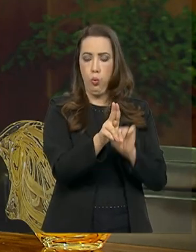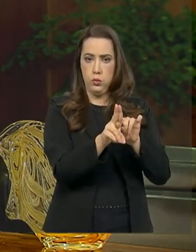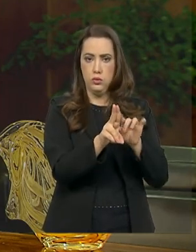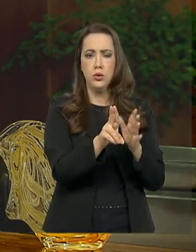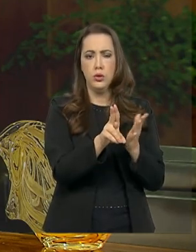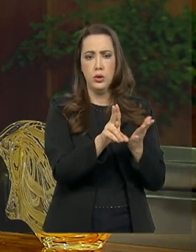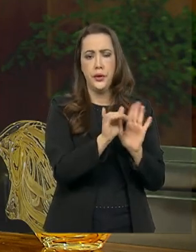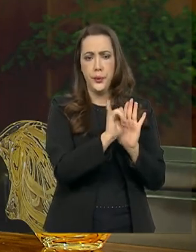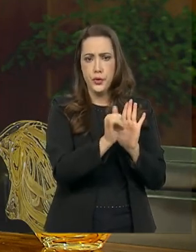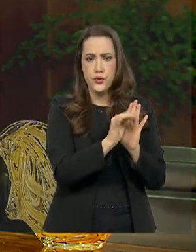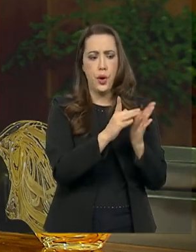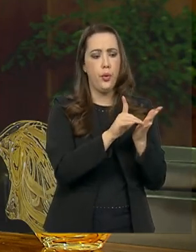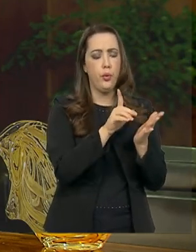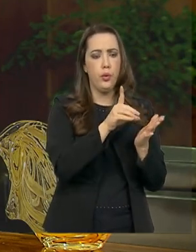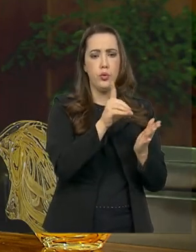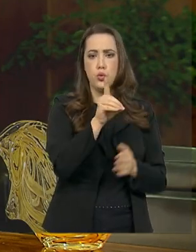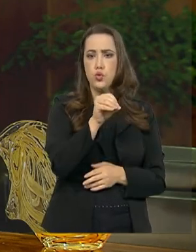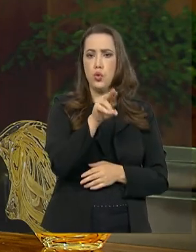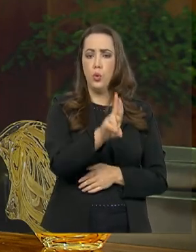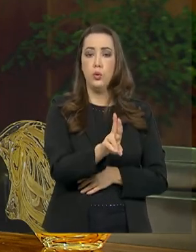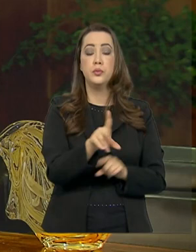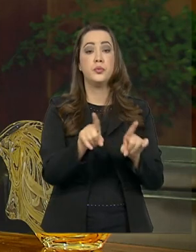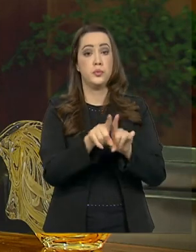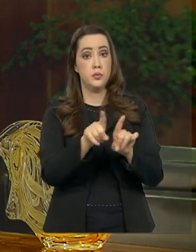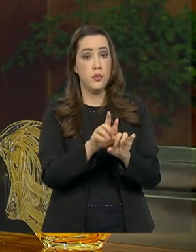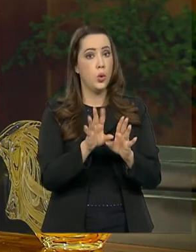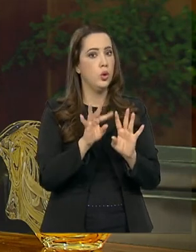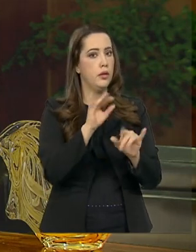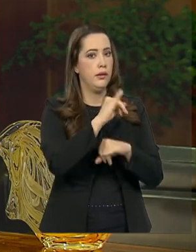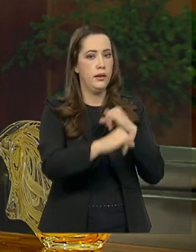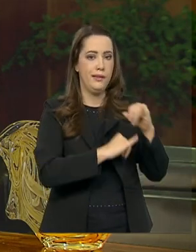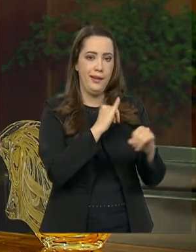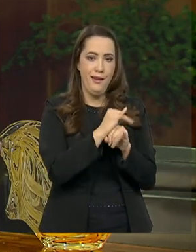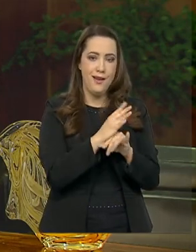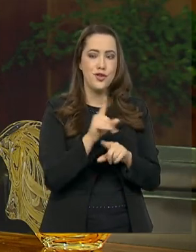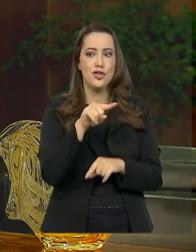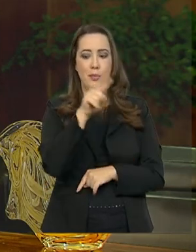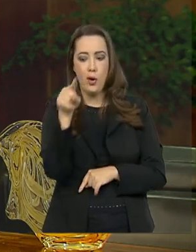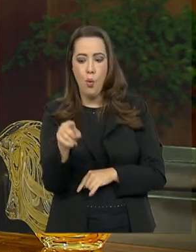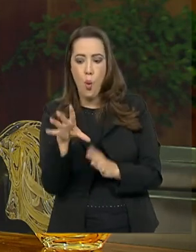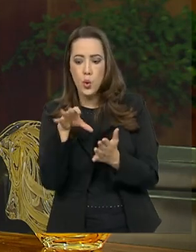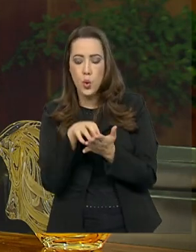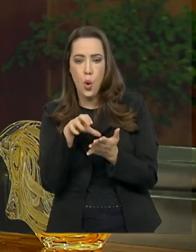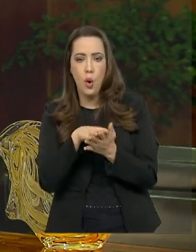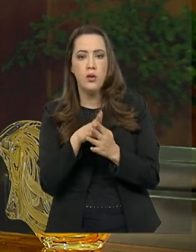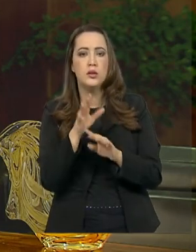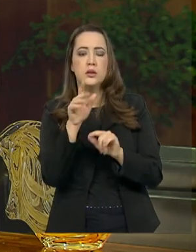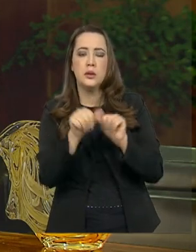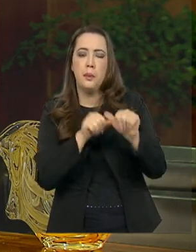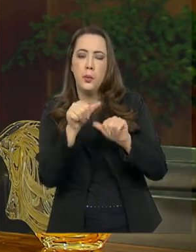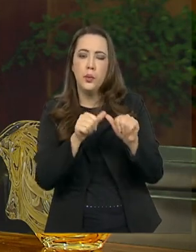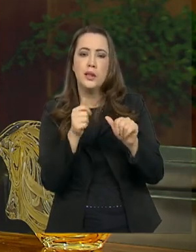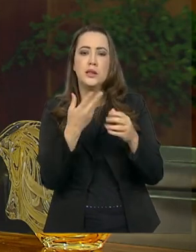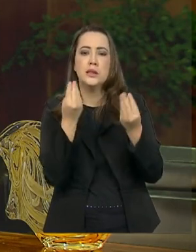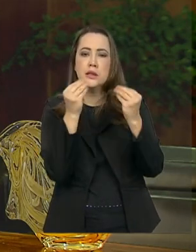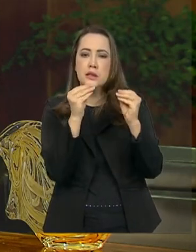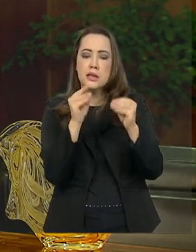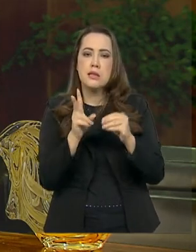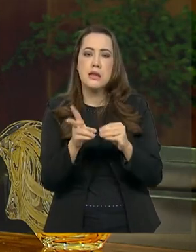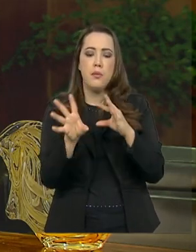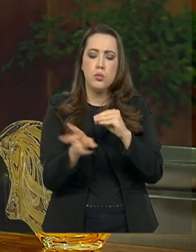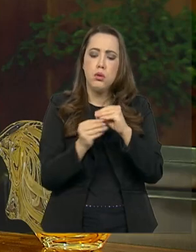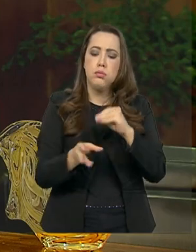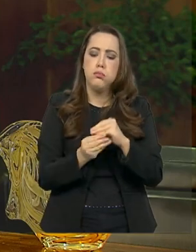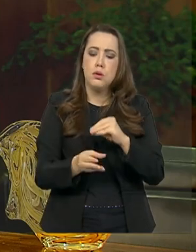mais impresso em papel. E temos a subchefia jurídica que faz a compilação das normas, ou seja, a atualização das normas diante das suas